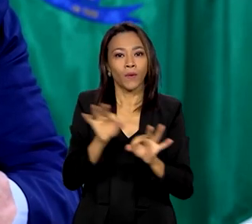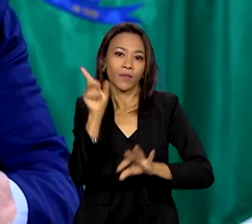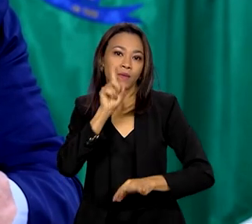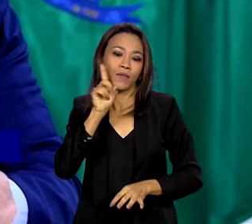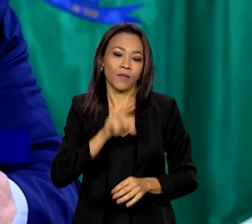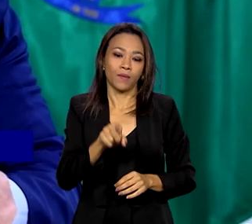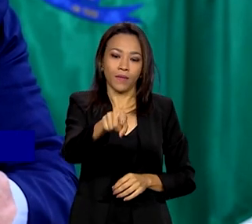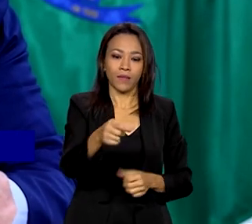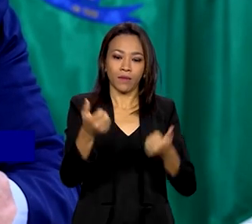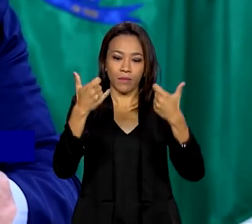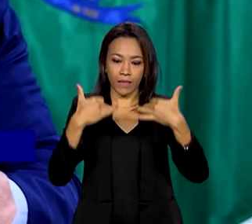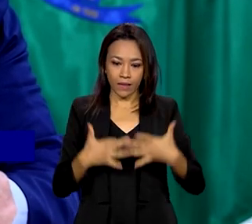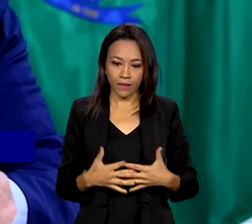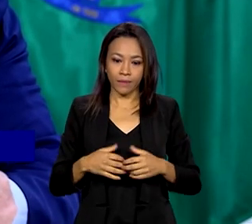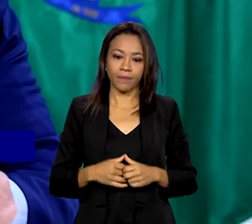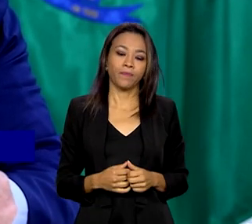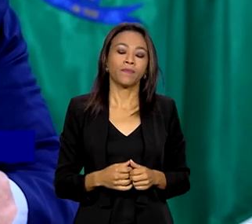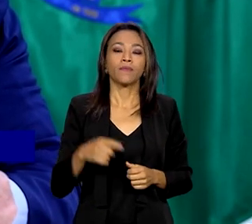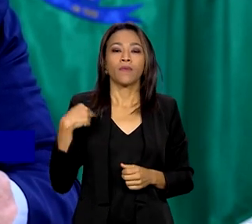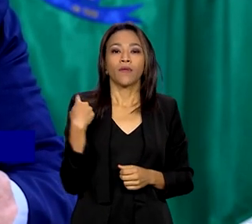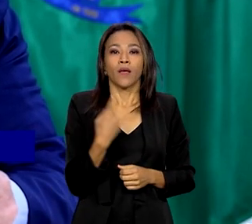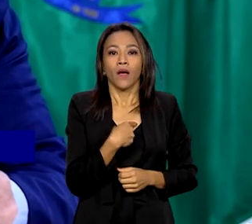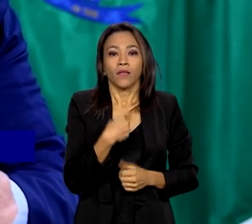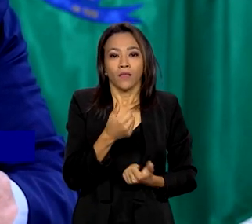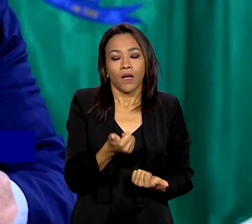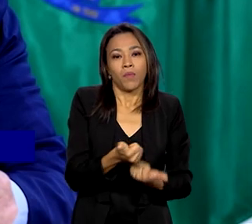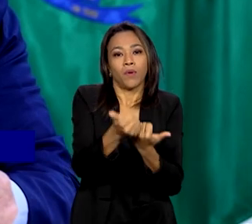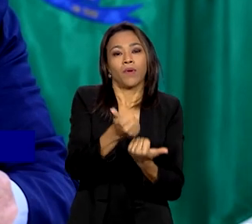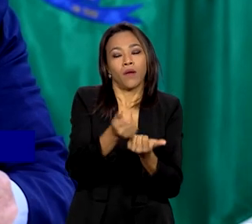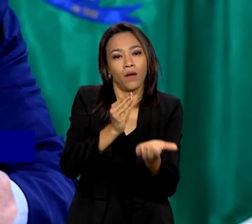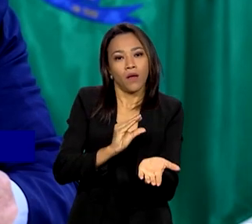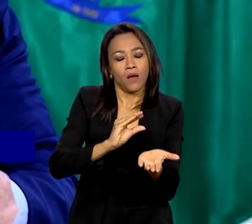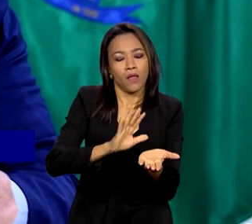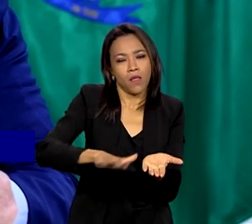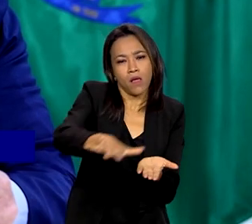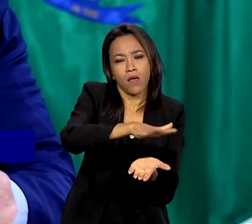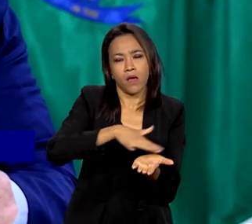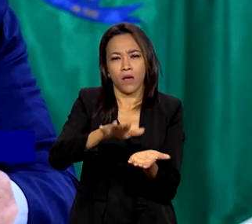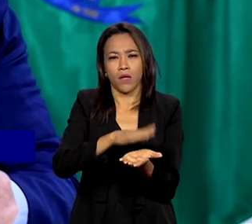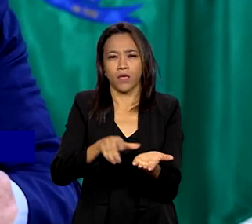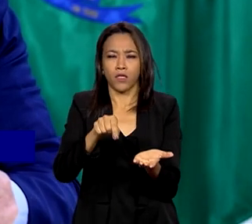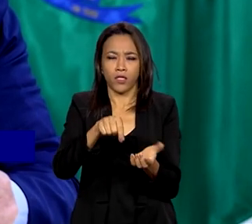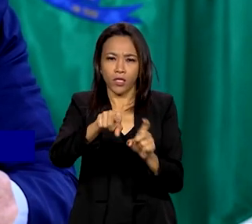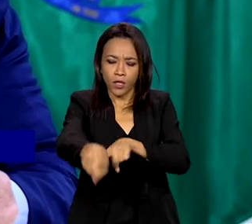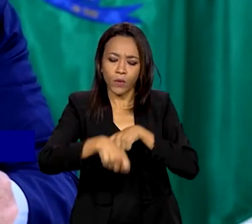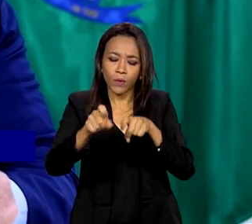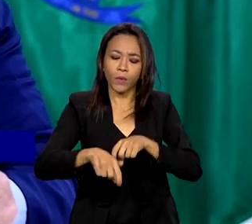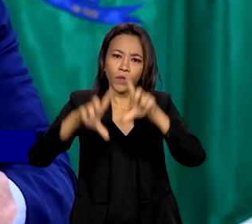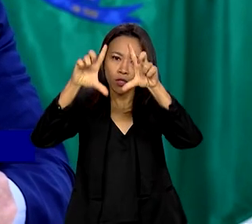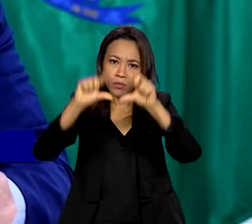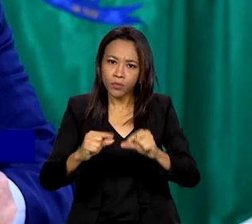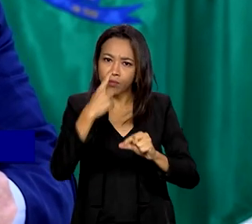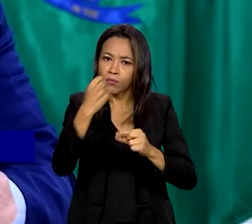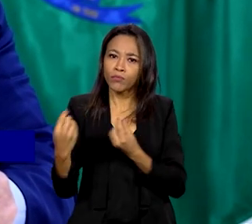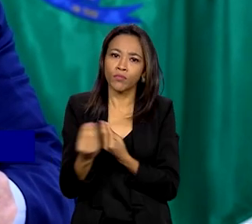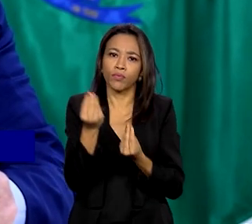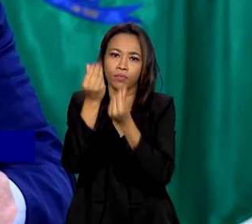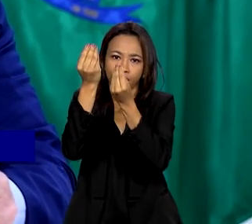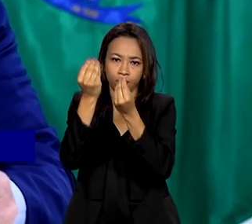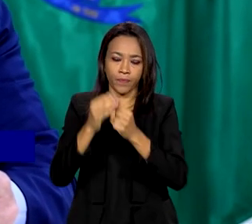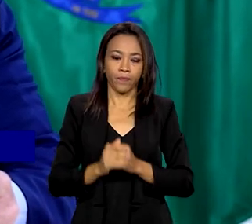investir em soluções como a agricultura de baixo carbono, infraestrutura verde e biocombustíveis. E estamos